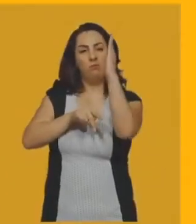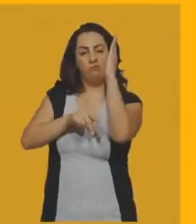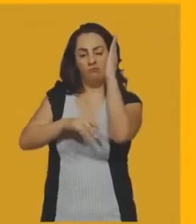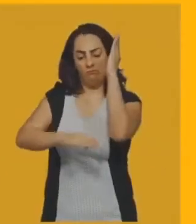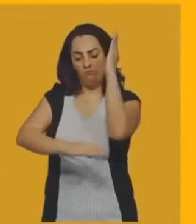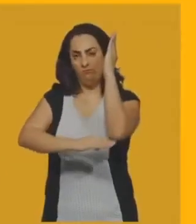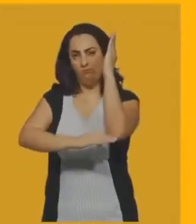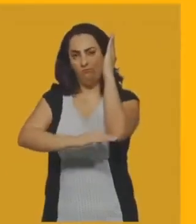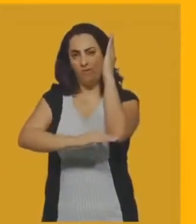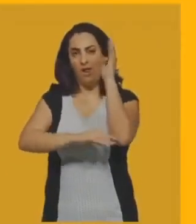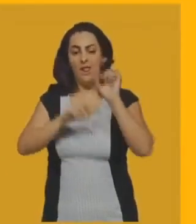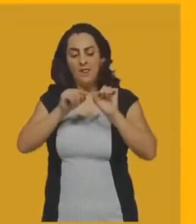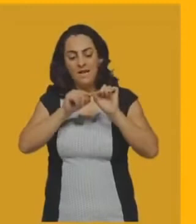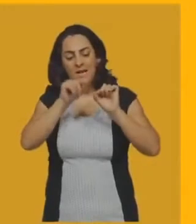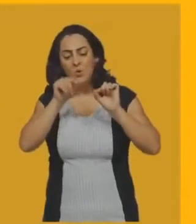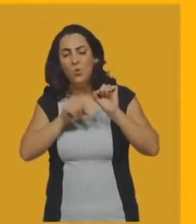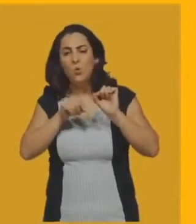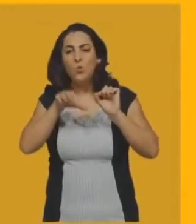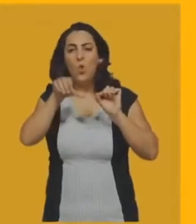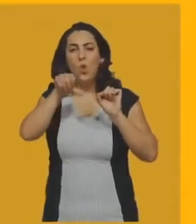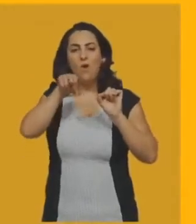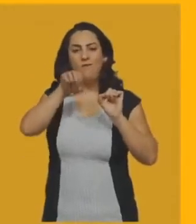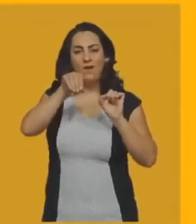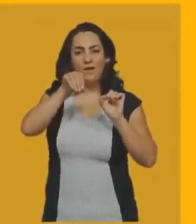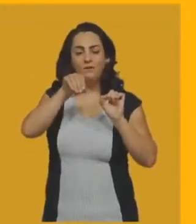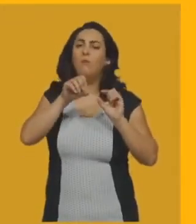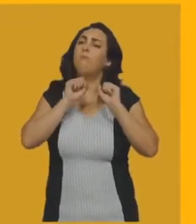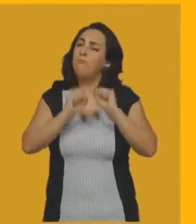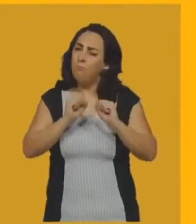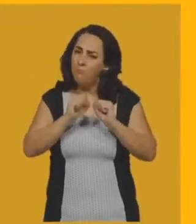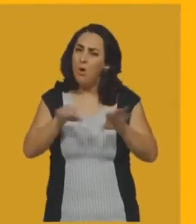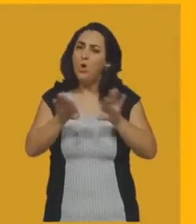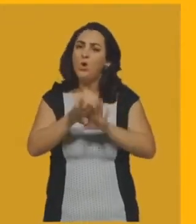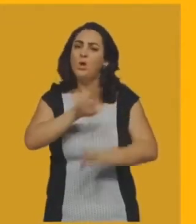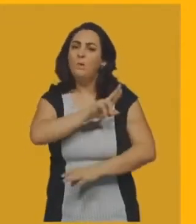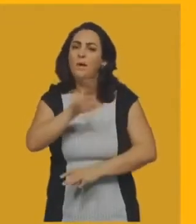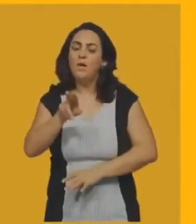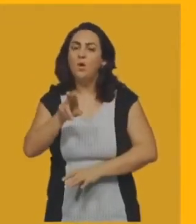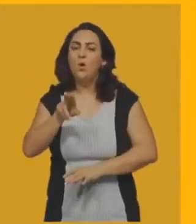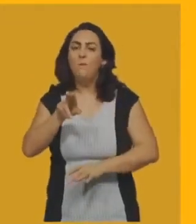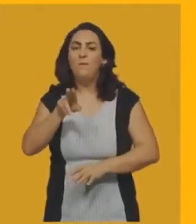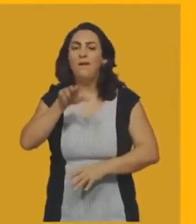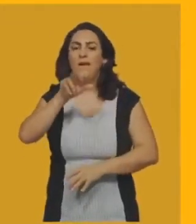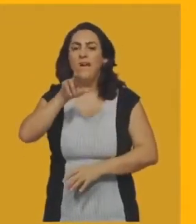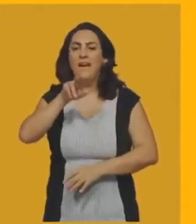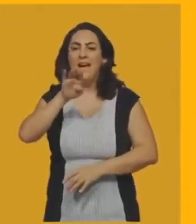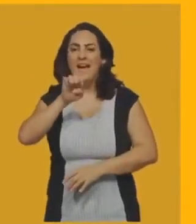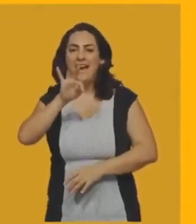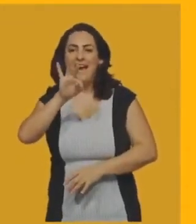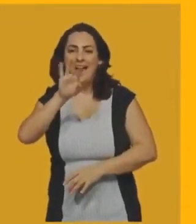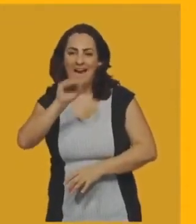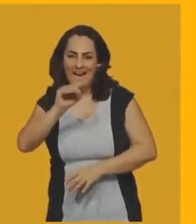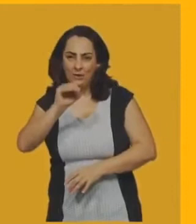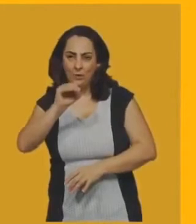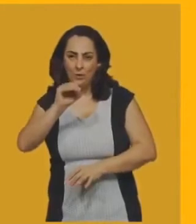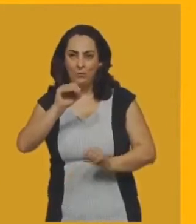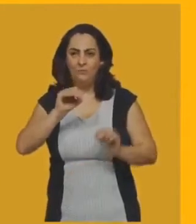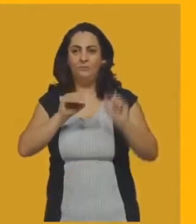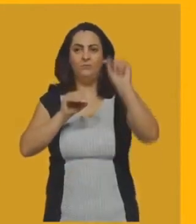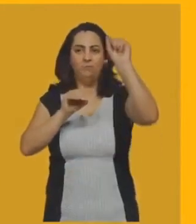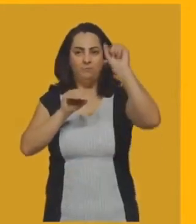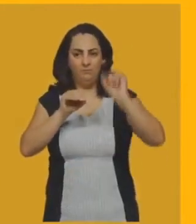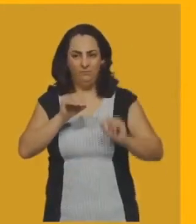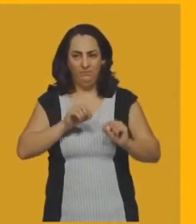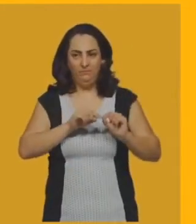especial, né, é chamado de ângulo reto ou 90 graus. Se eu tiver esse